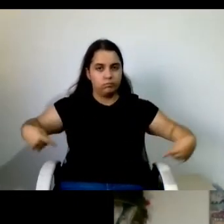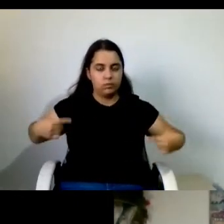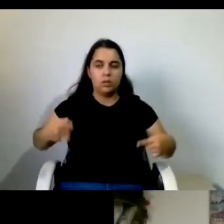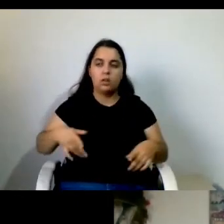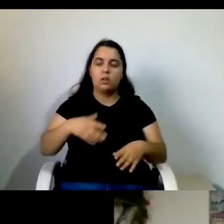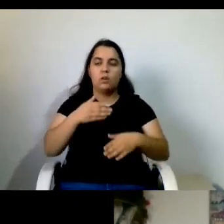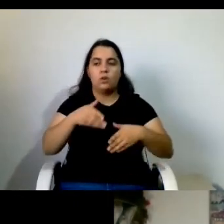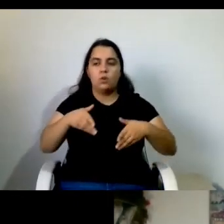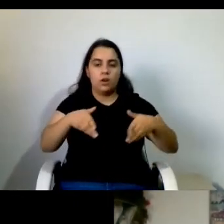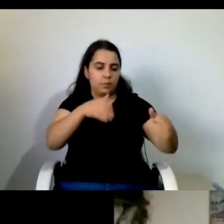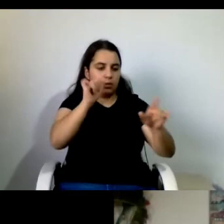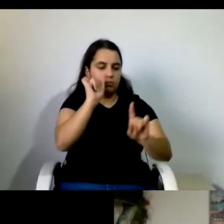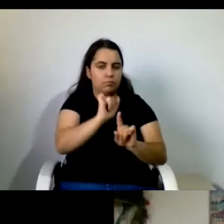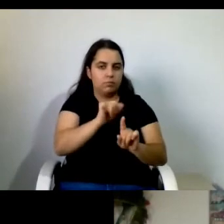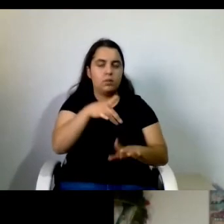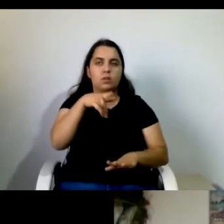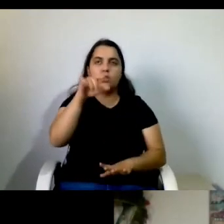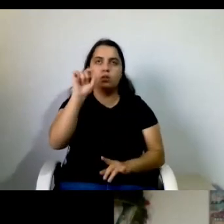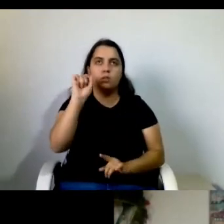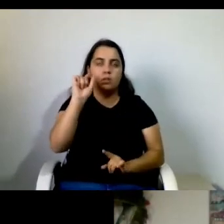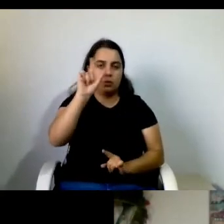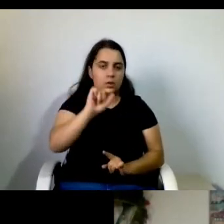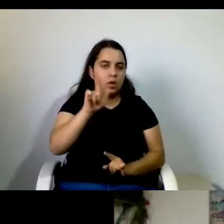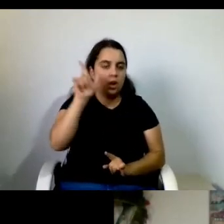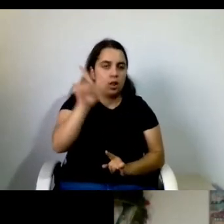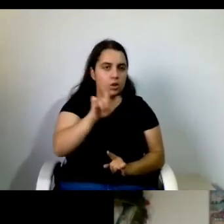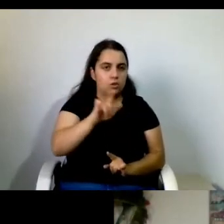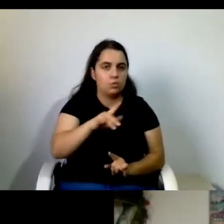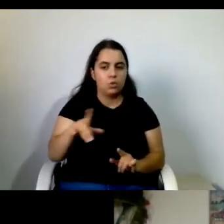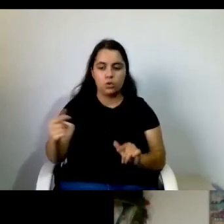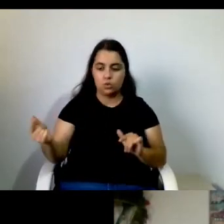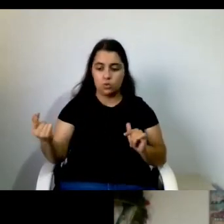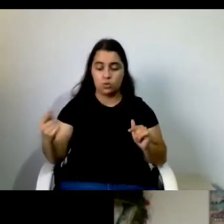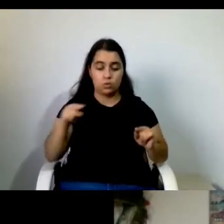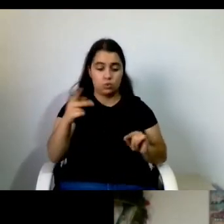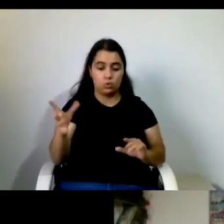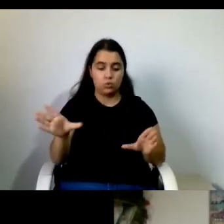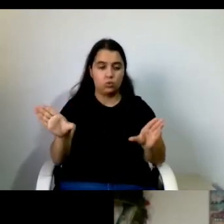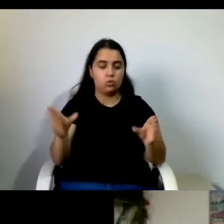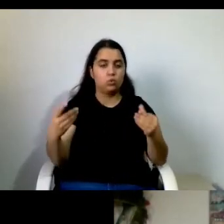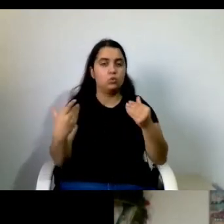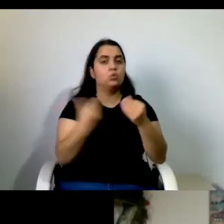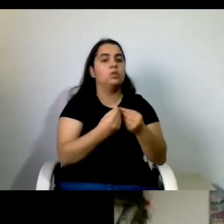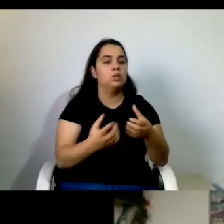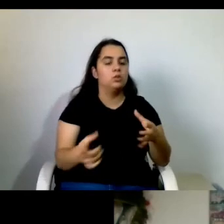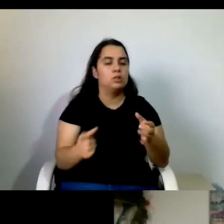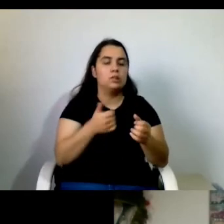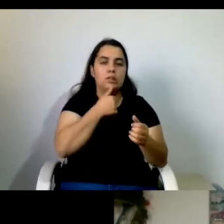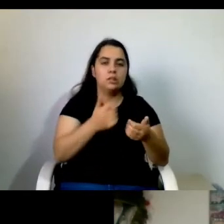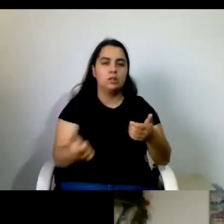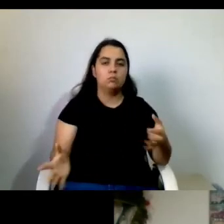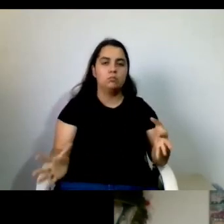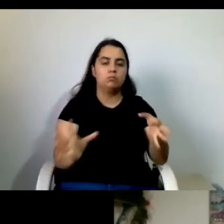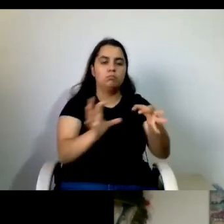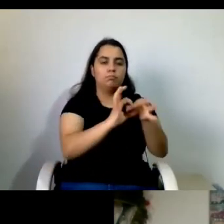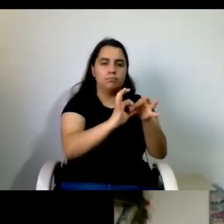vida independente que é o Rui Lisboa uniram-se por esta reivindicação pela vida independente nas pessoas com deficiência intelectual isso